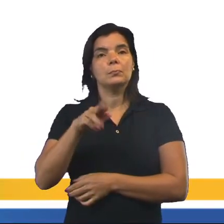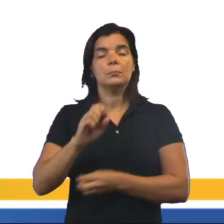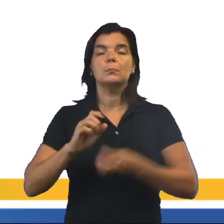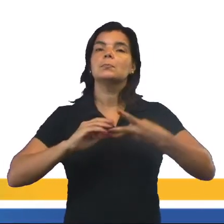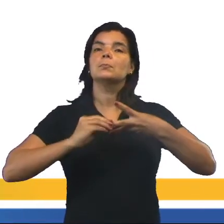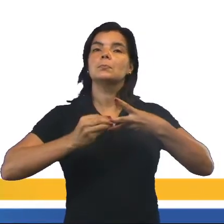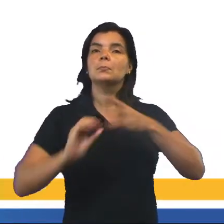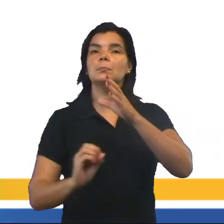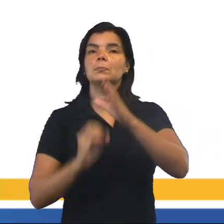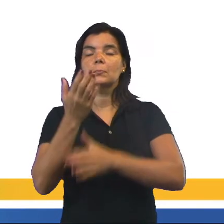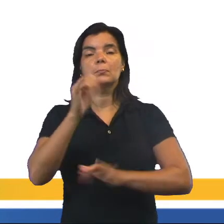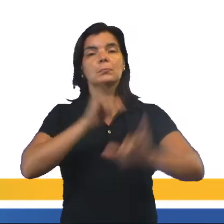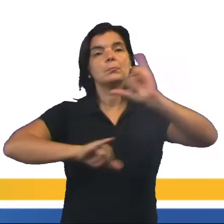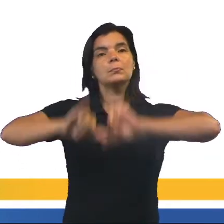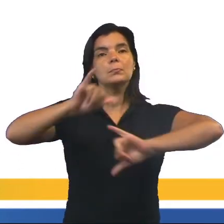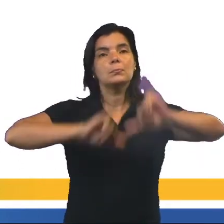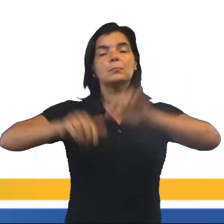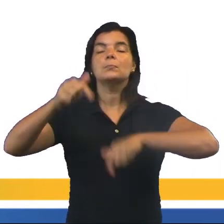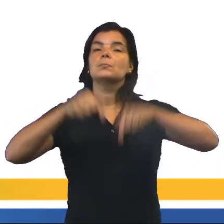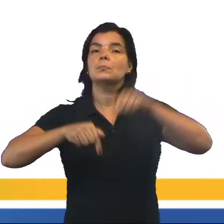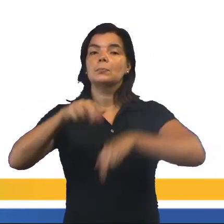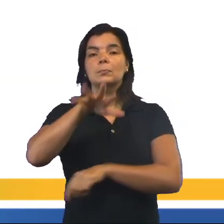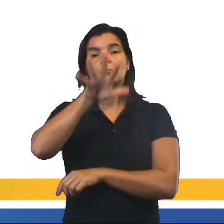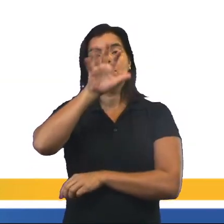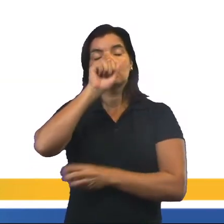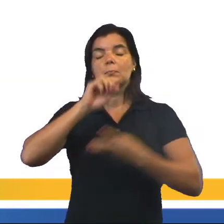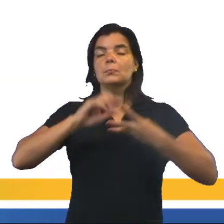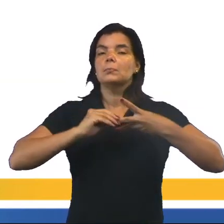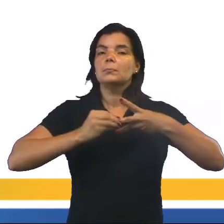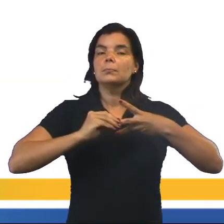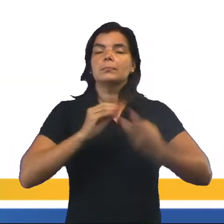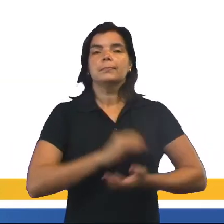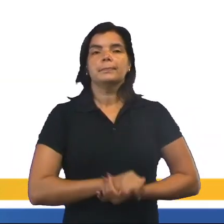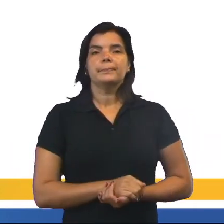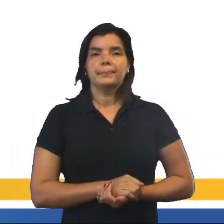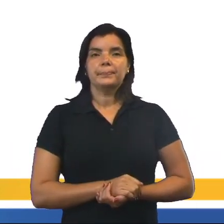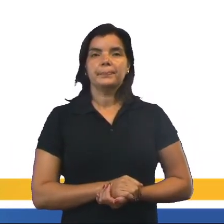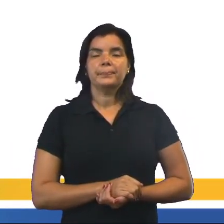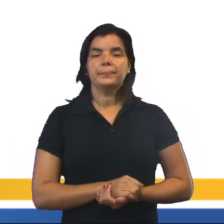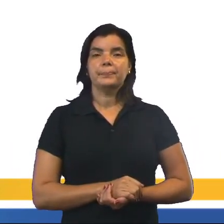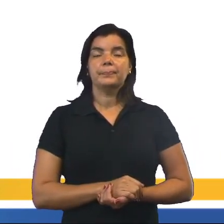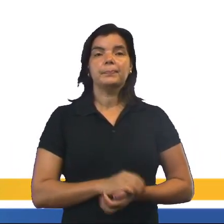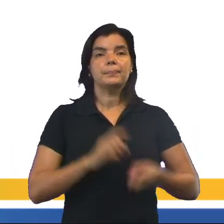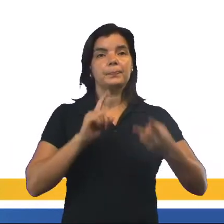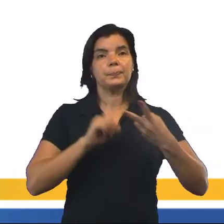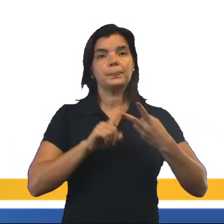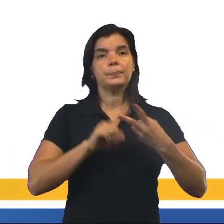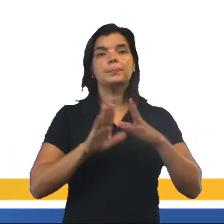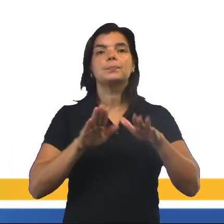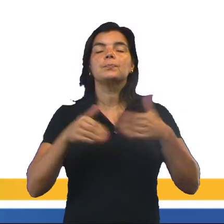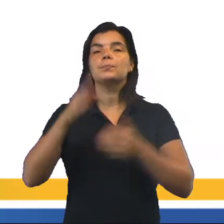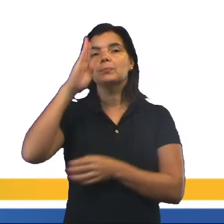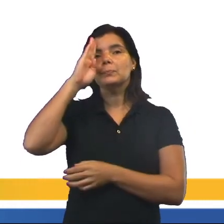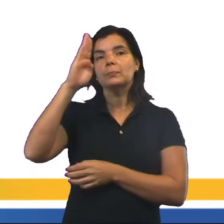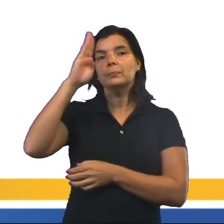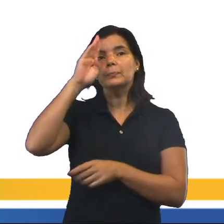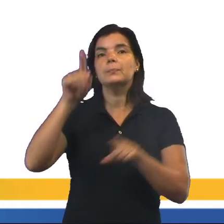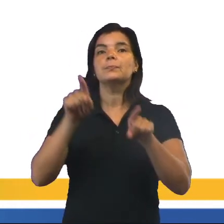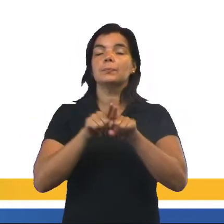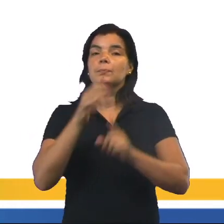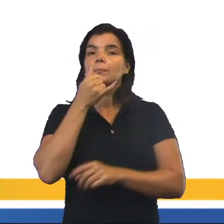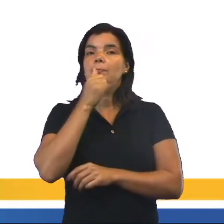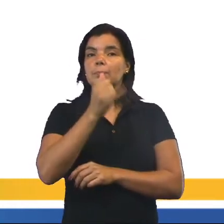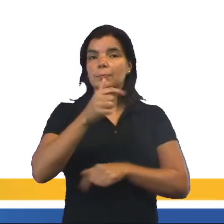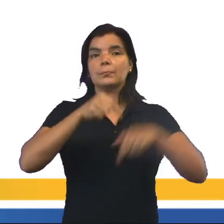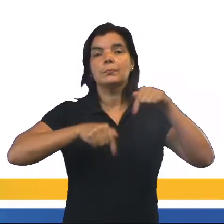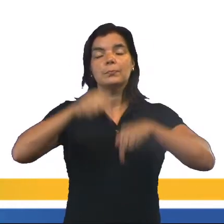ocorrem as reações químicas da respiração celular? lá. Questão número 2. Qual a principal fonte de